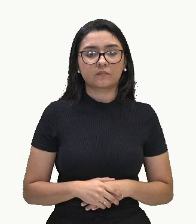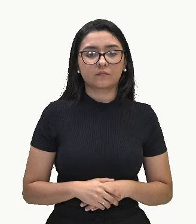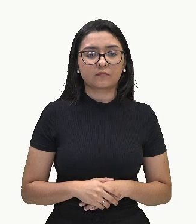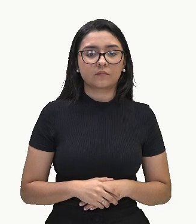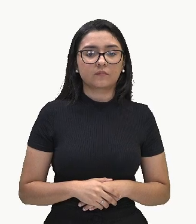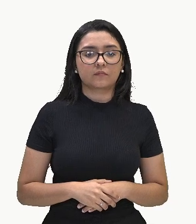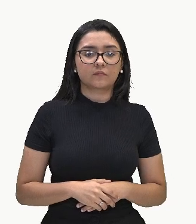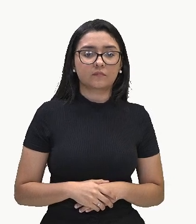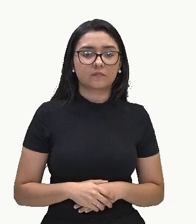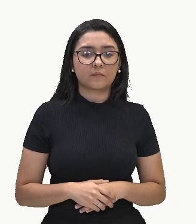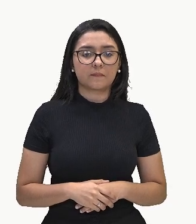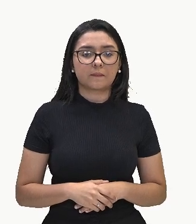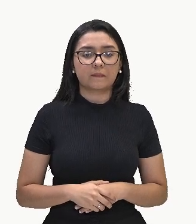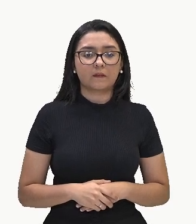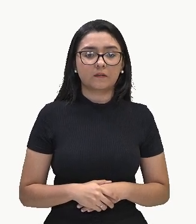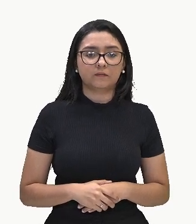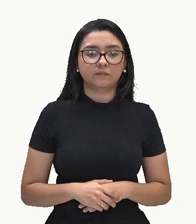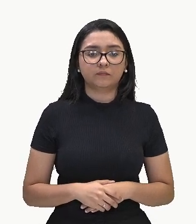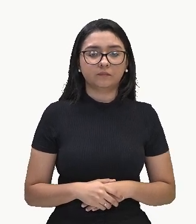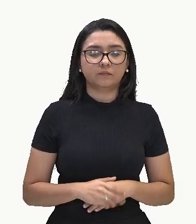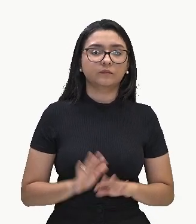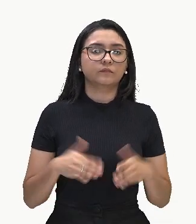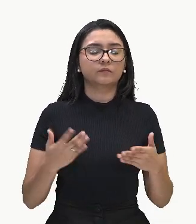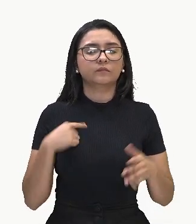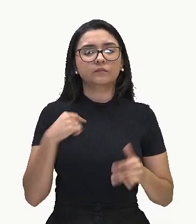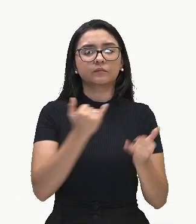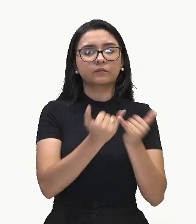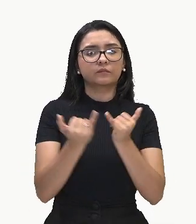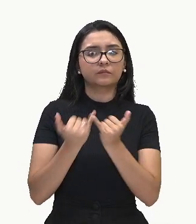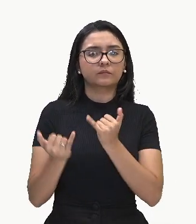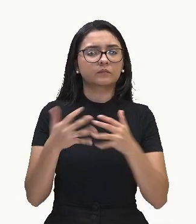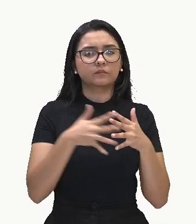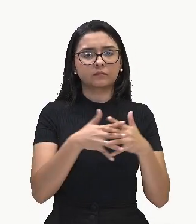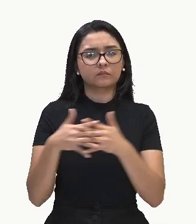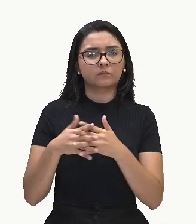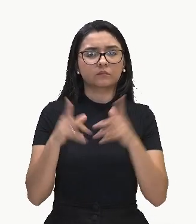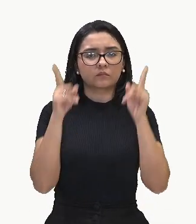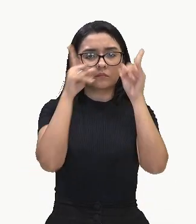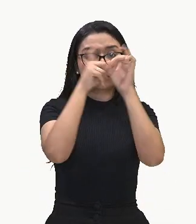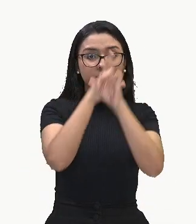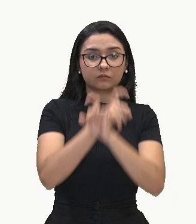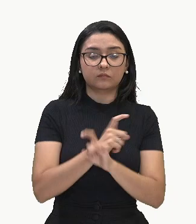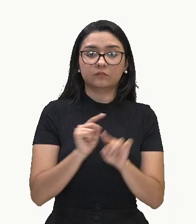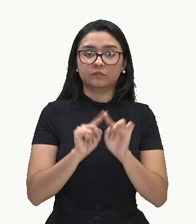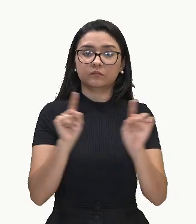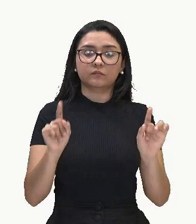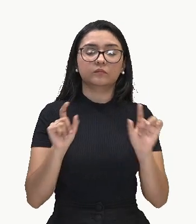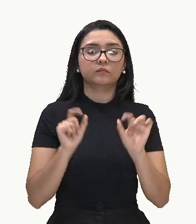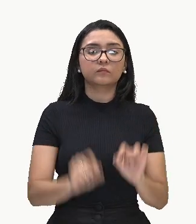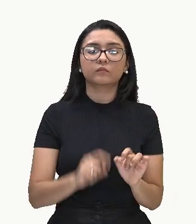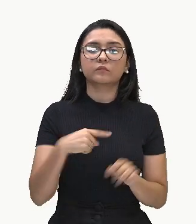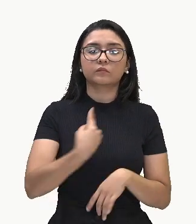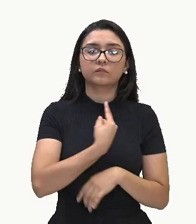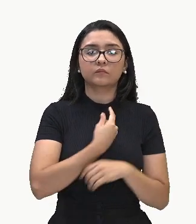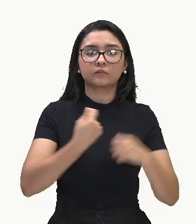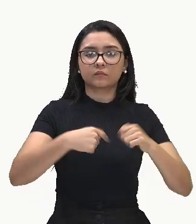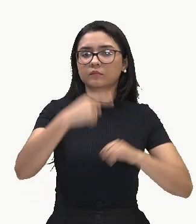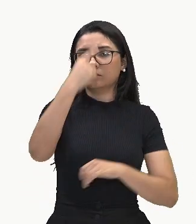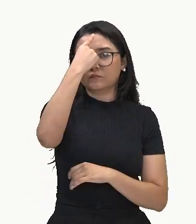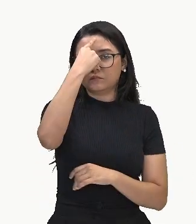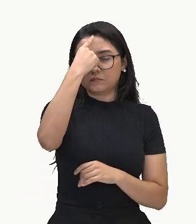Inicialmente, pessoal, vai parecer um pouquinho complicado, tá? Mas a gente tem que pensar